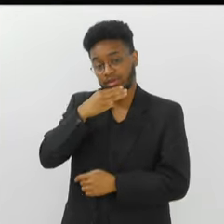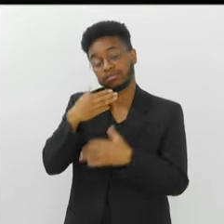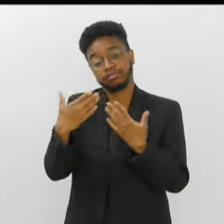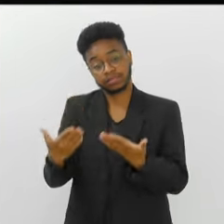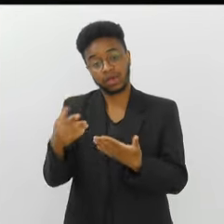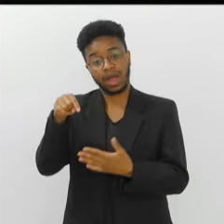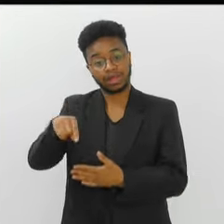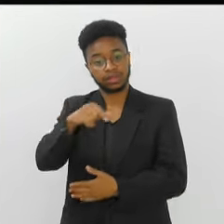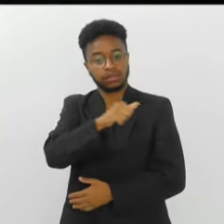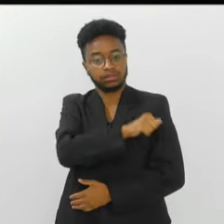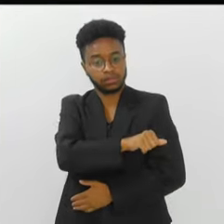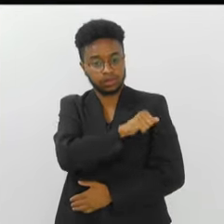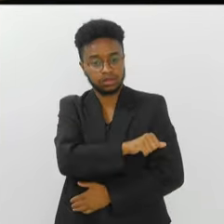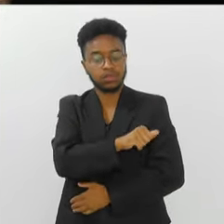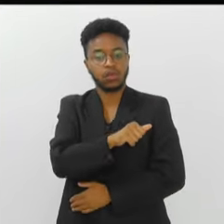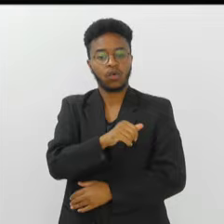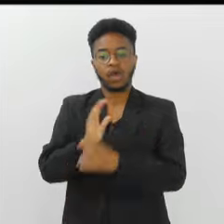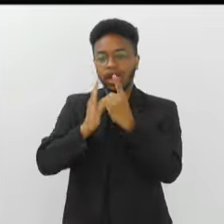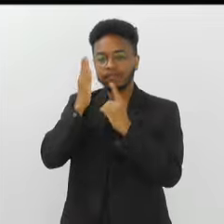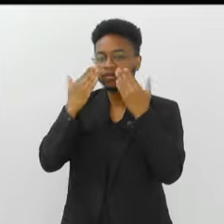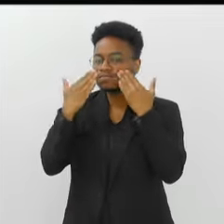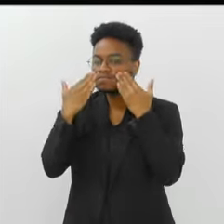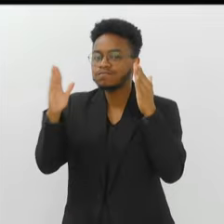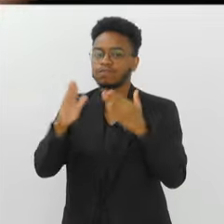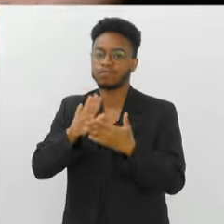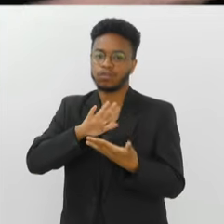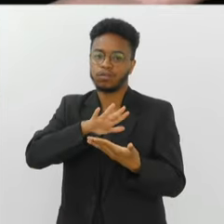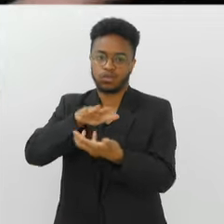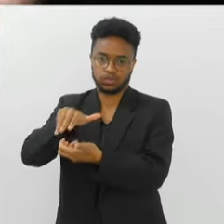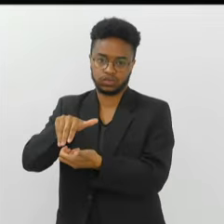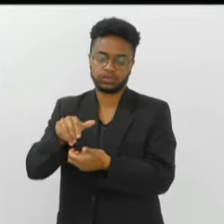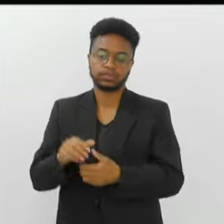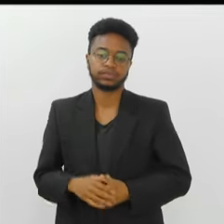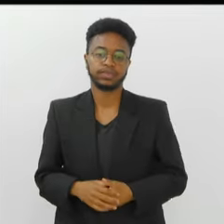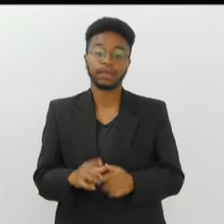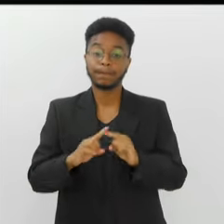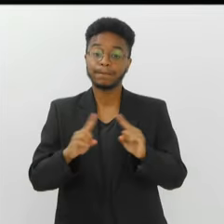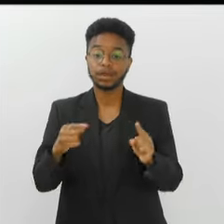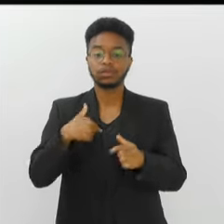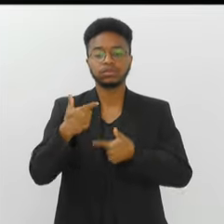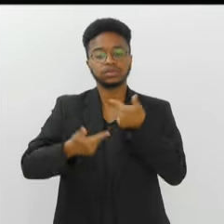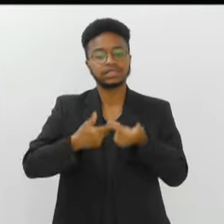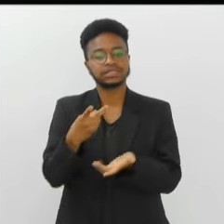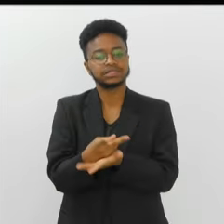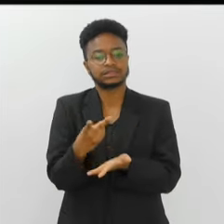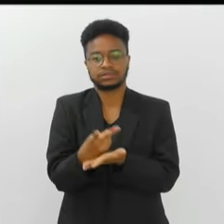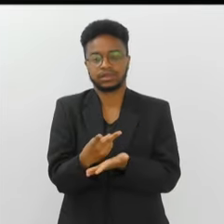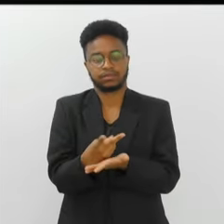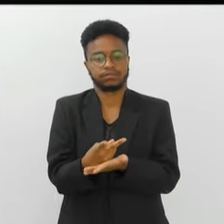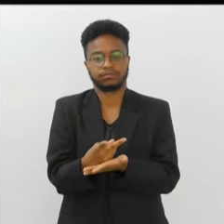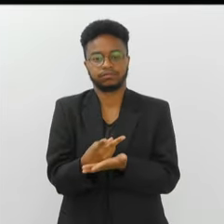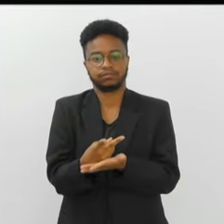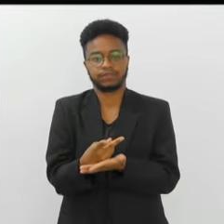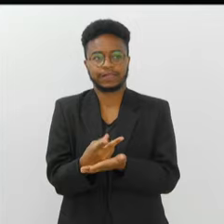cenário do Carnaval Carioca, ele te expõe, né? Mas eu sempre trabalhei